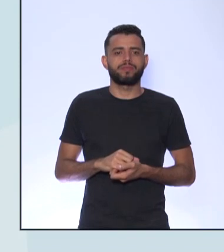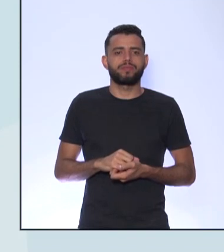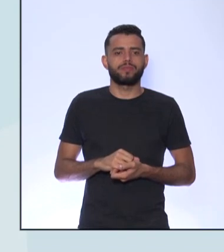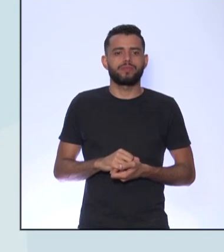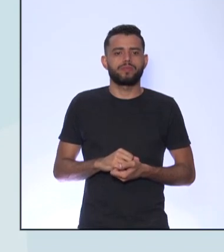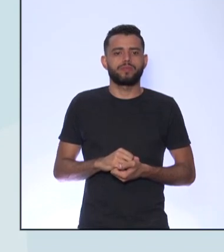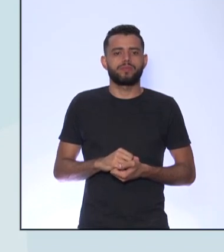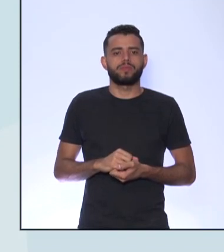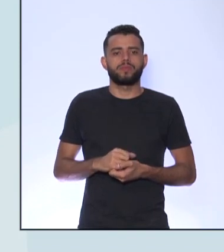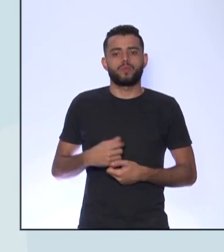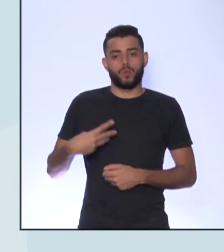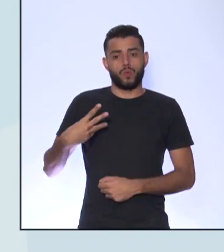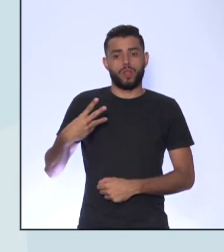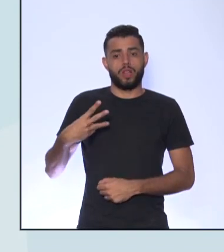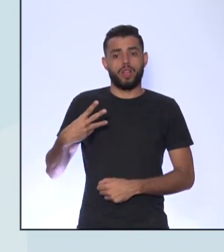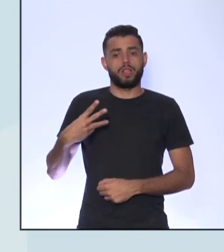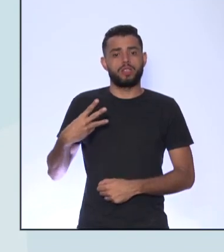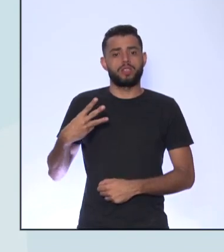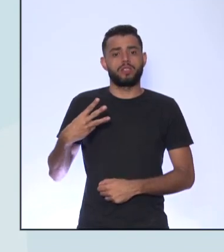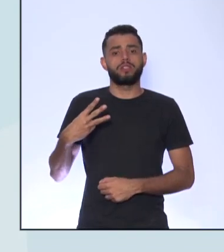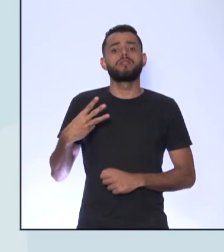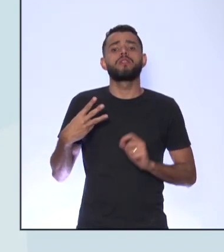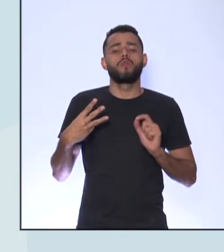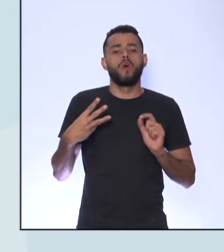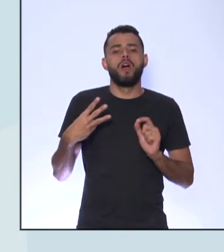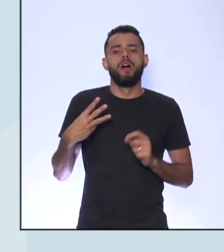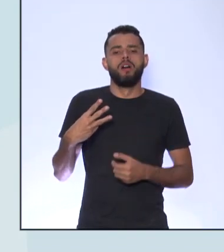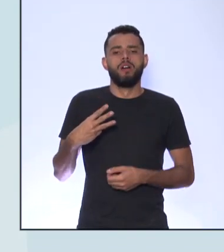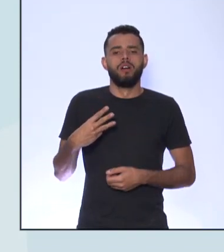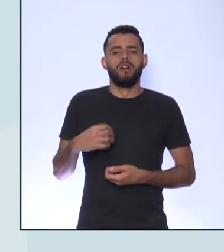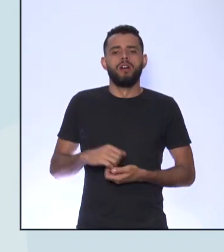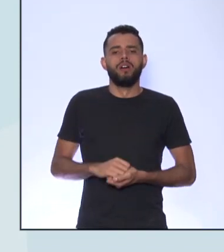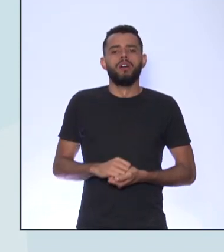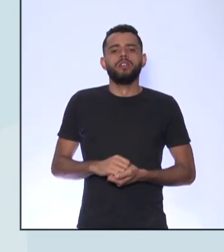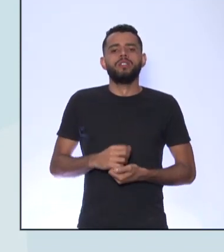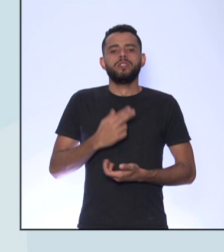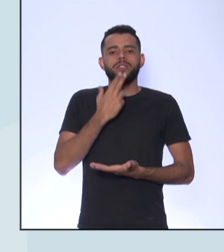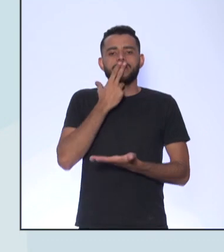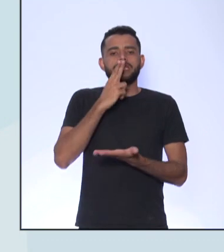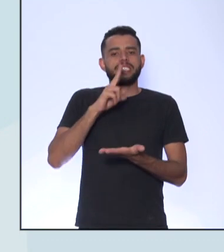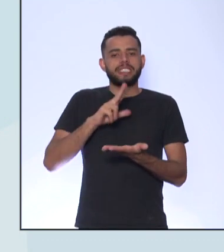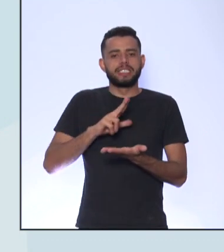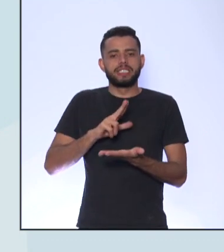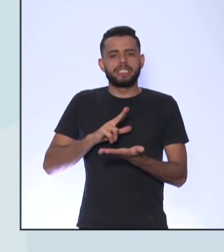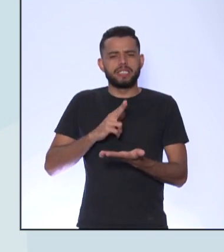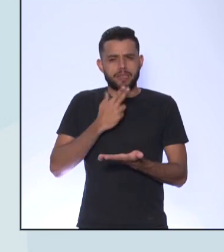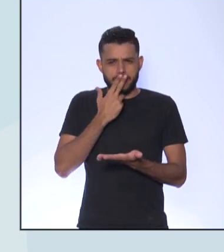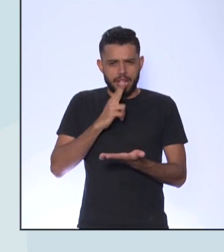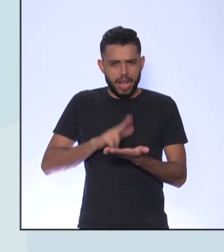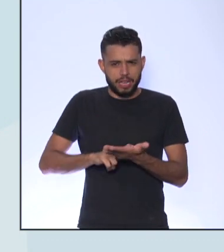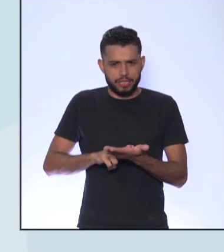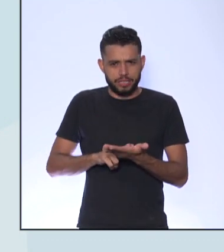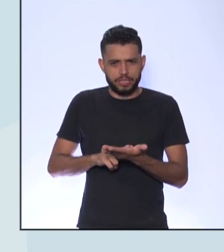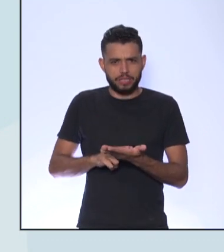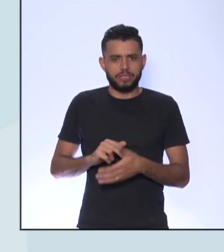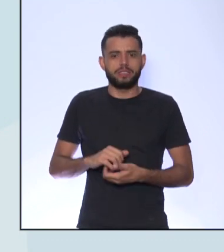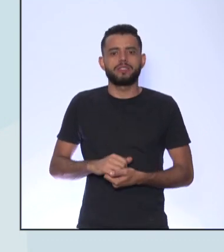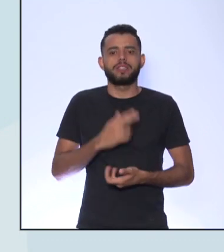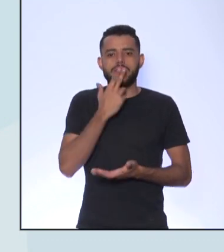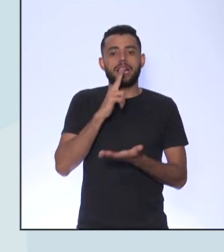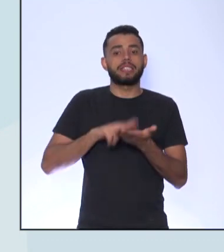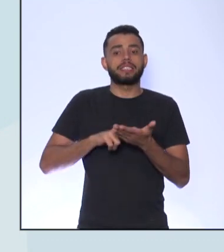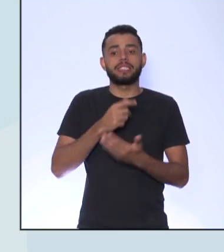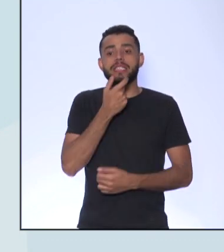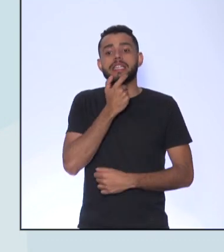Voltaire O Voltaire é As cartas As cartas inglesas